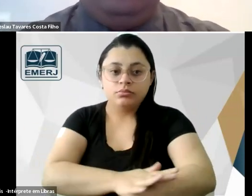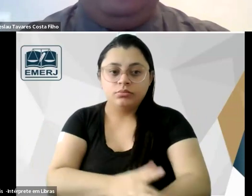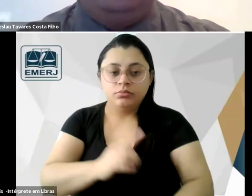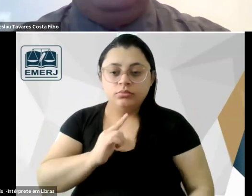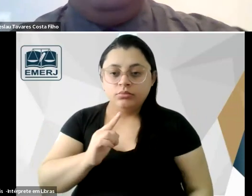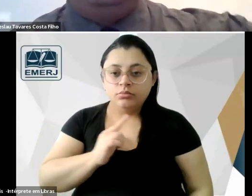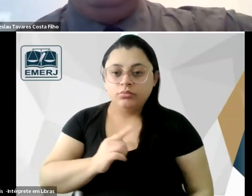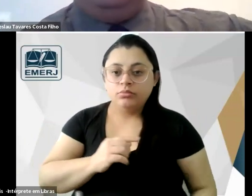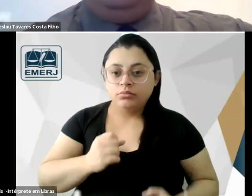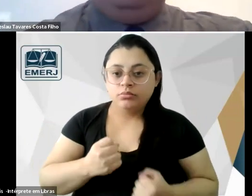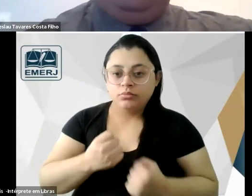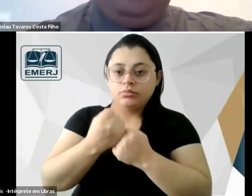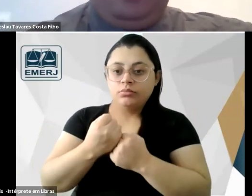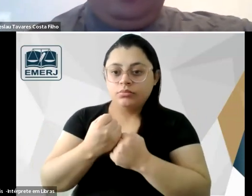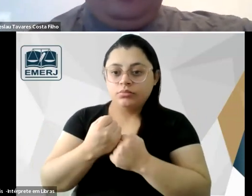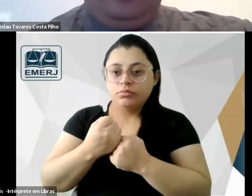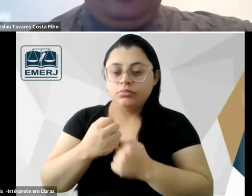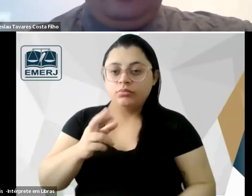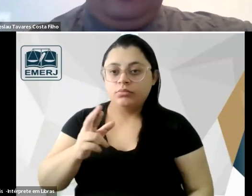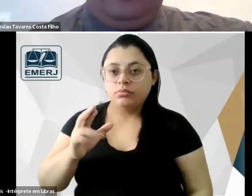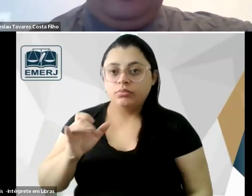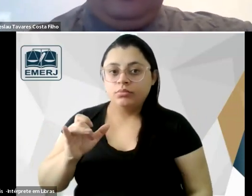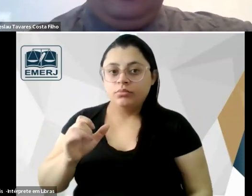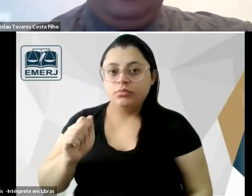eram defensores do racismo científico